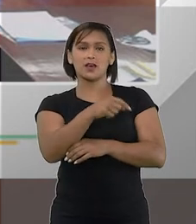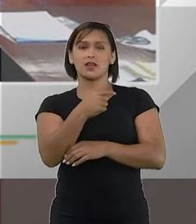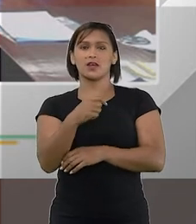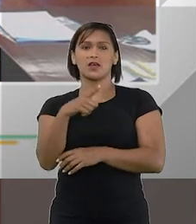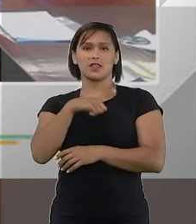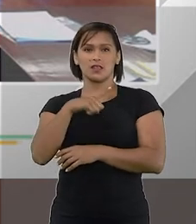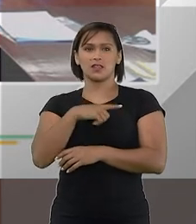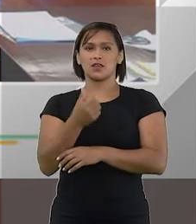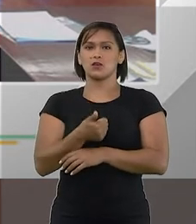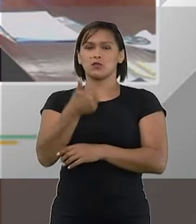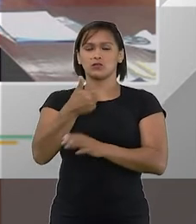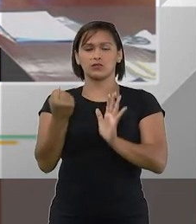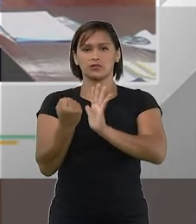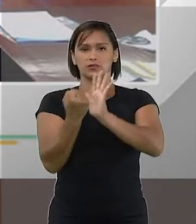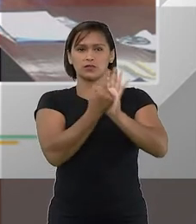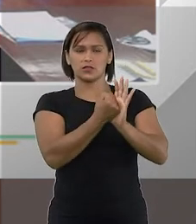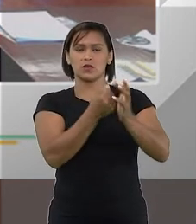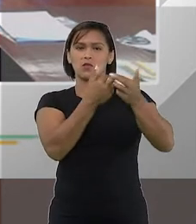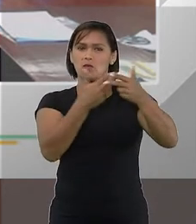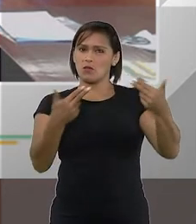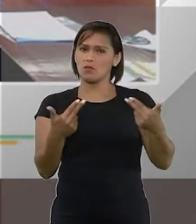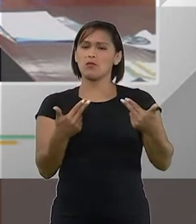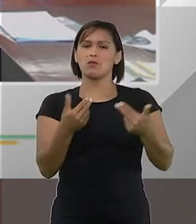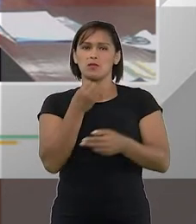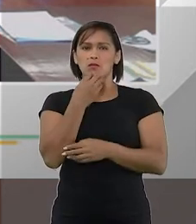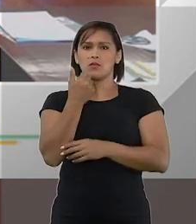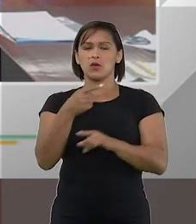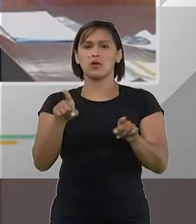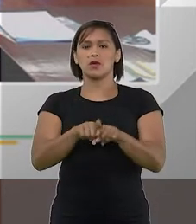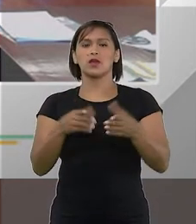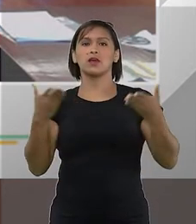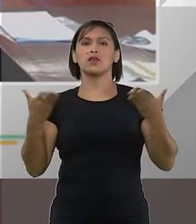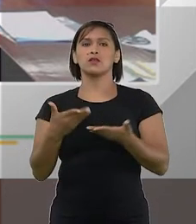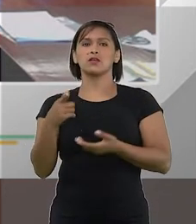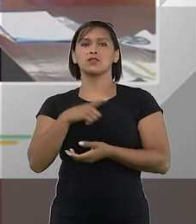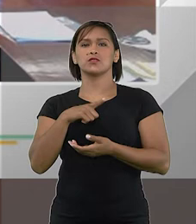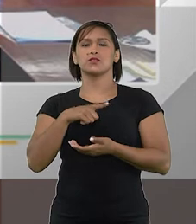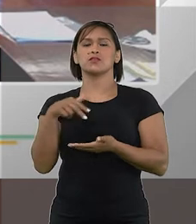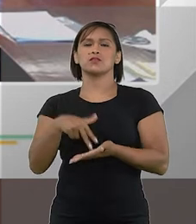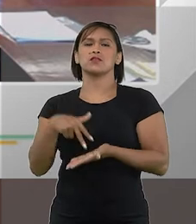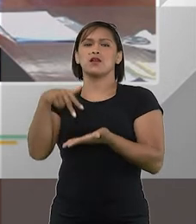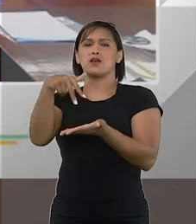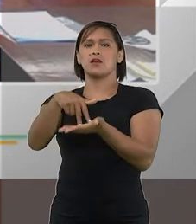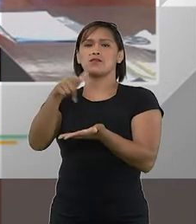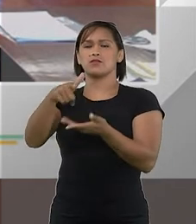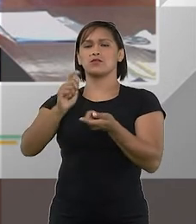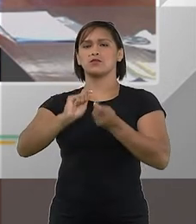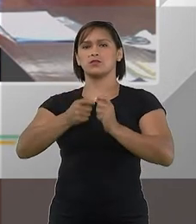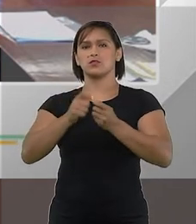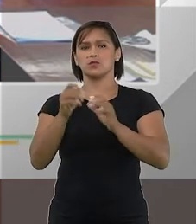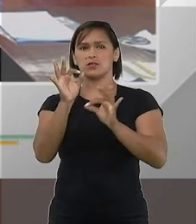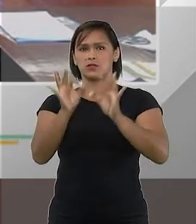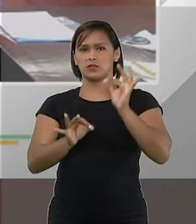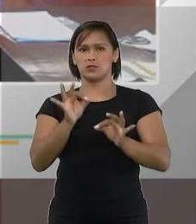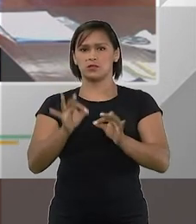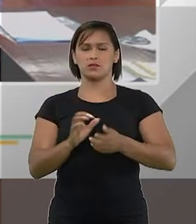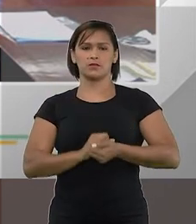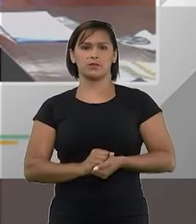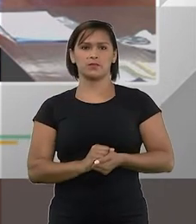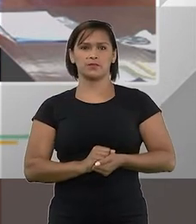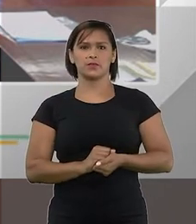ali, tínhamos um síndico, um síndico de alta qualidade e hoje nós temos a figura do administrador judicial.